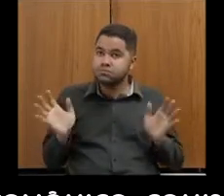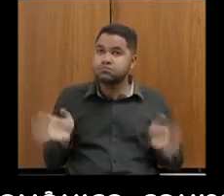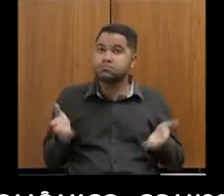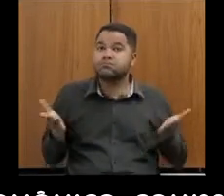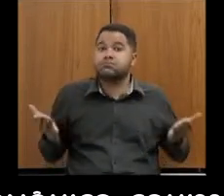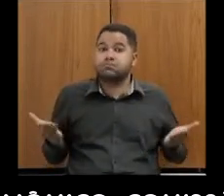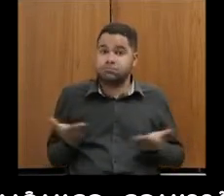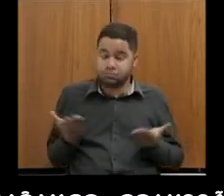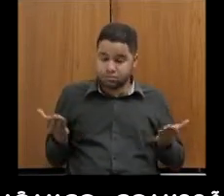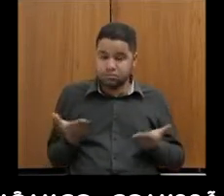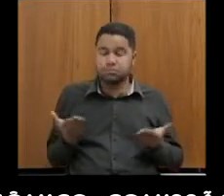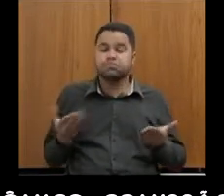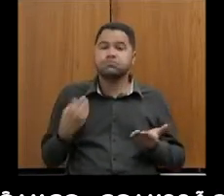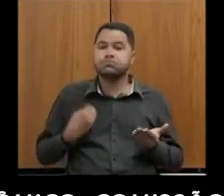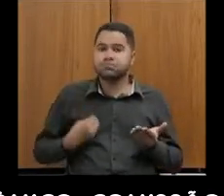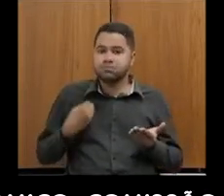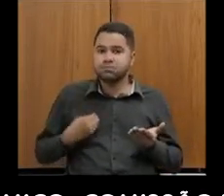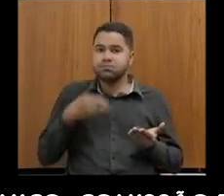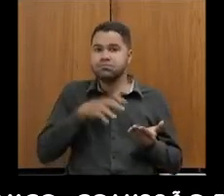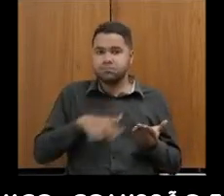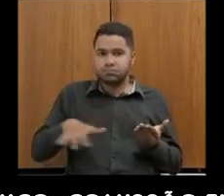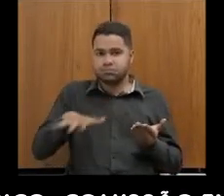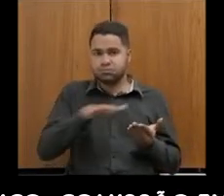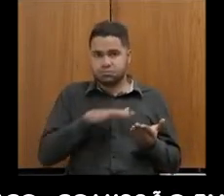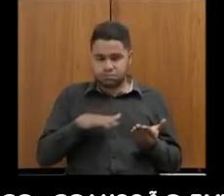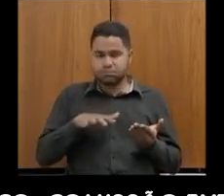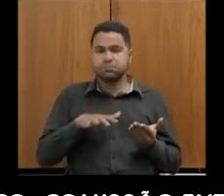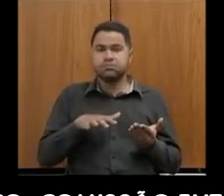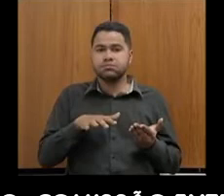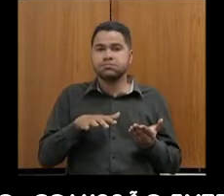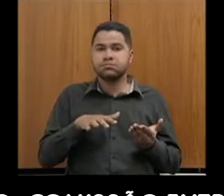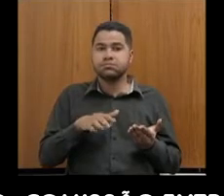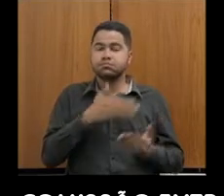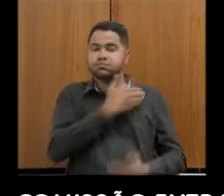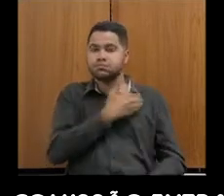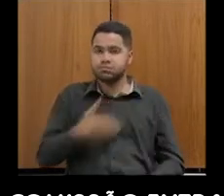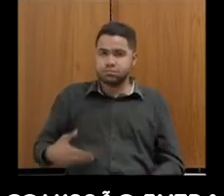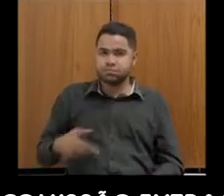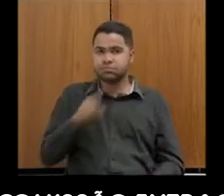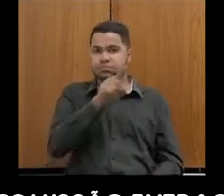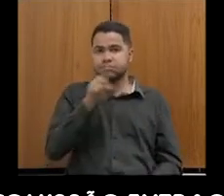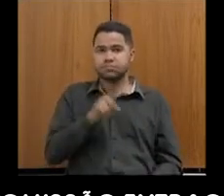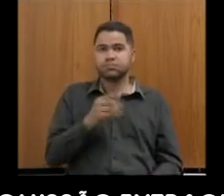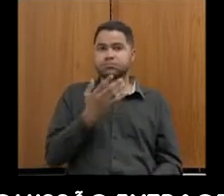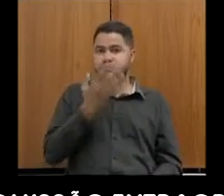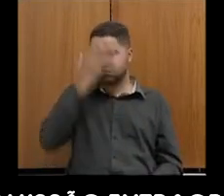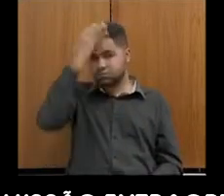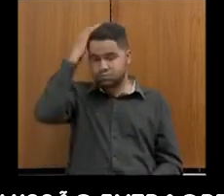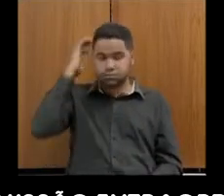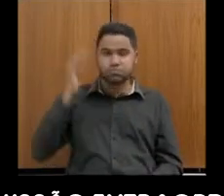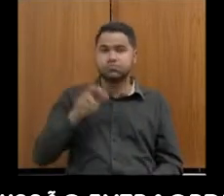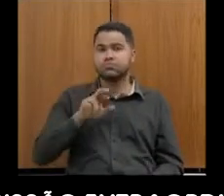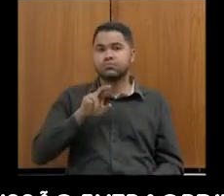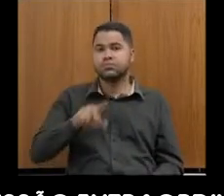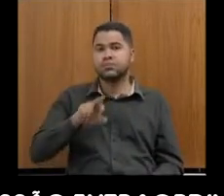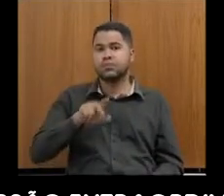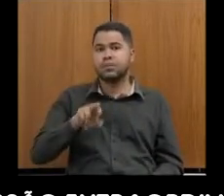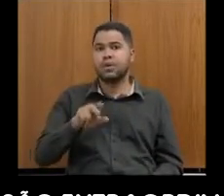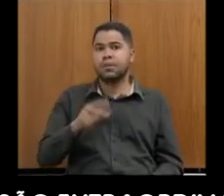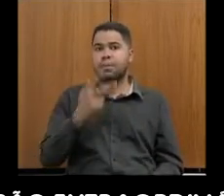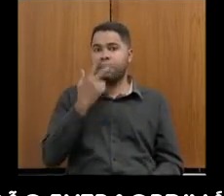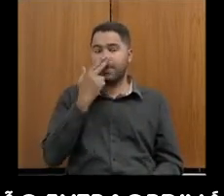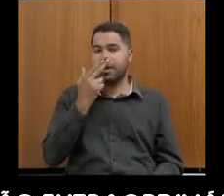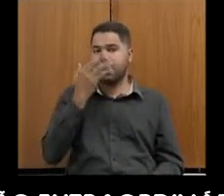hoje existentes, que é da época pretérita ao governador Luzema, não é o atrativo